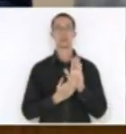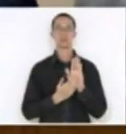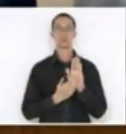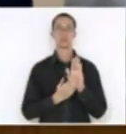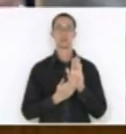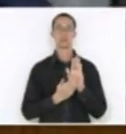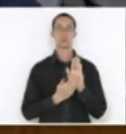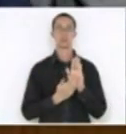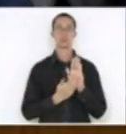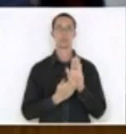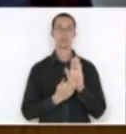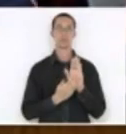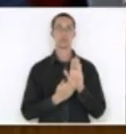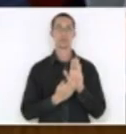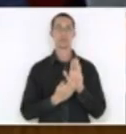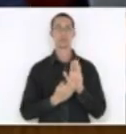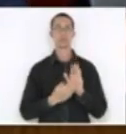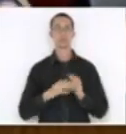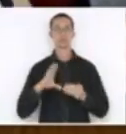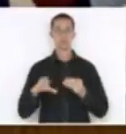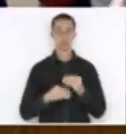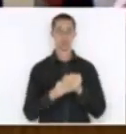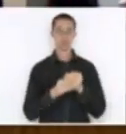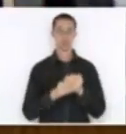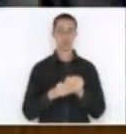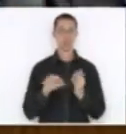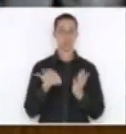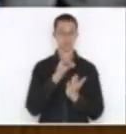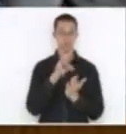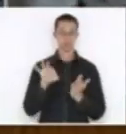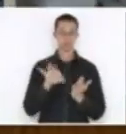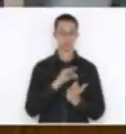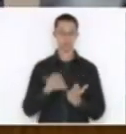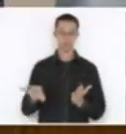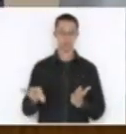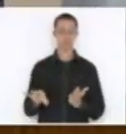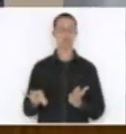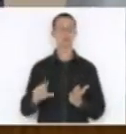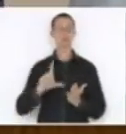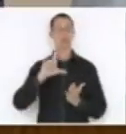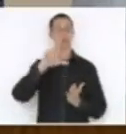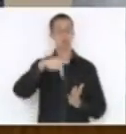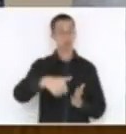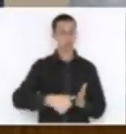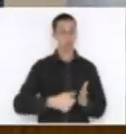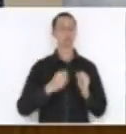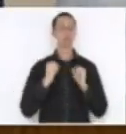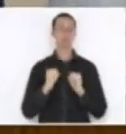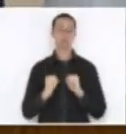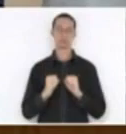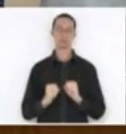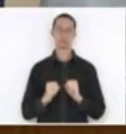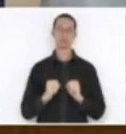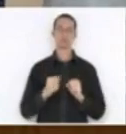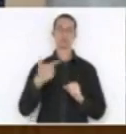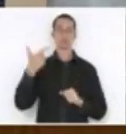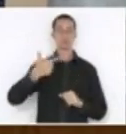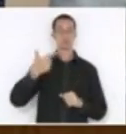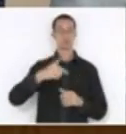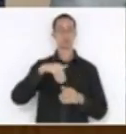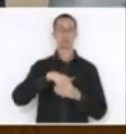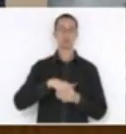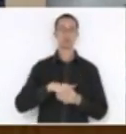em destaques. Feito isso, nós podemos colocar em segunda votação. Antes disso, porém,